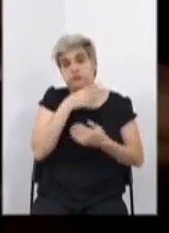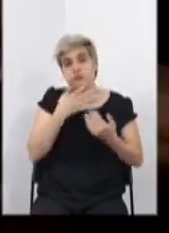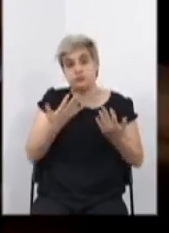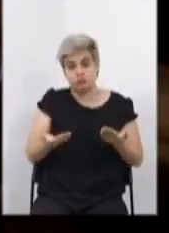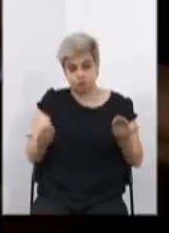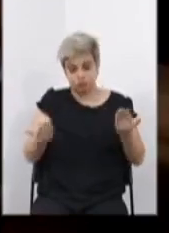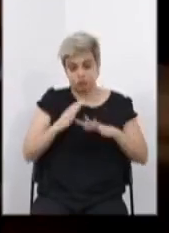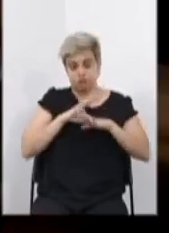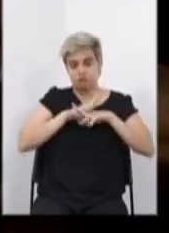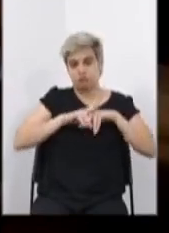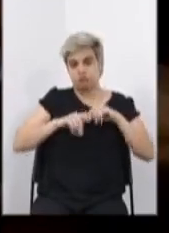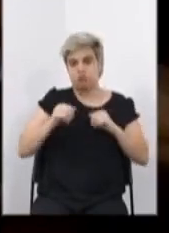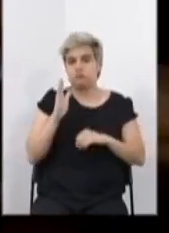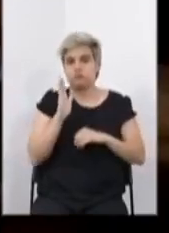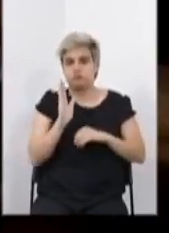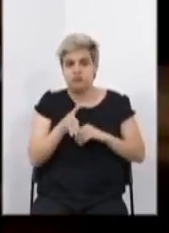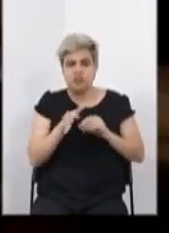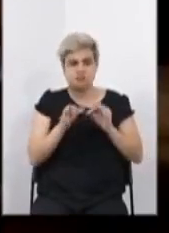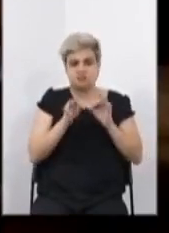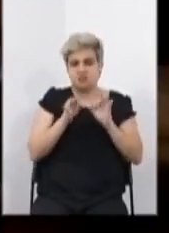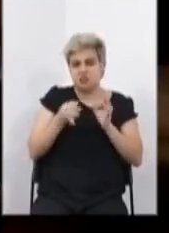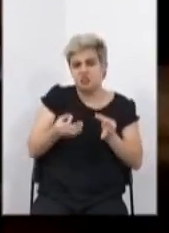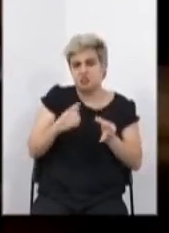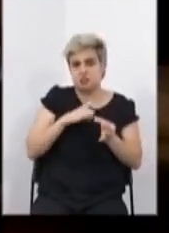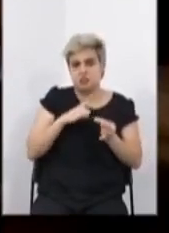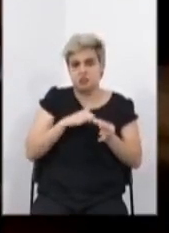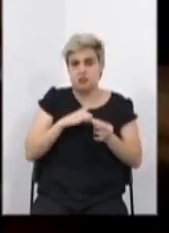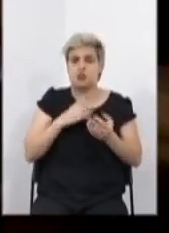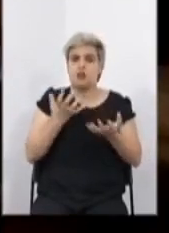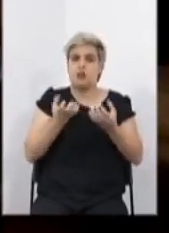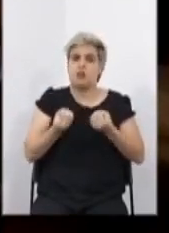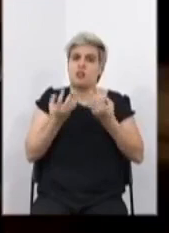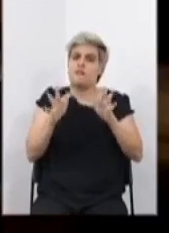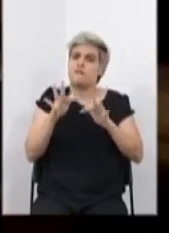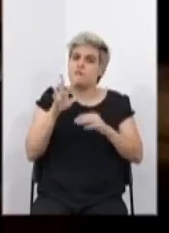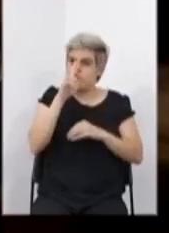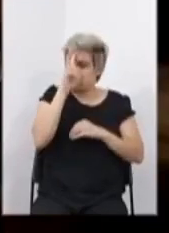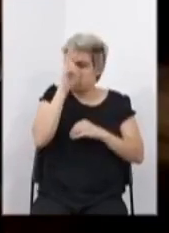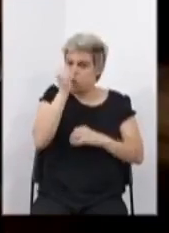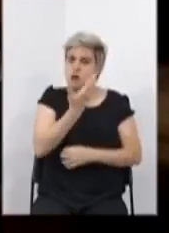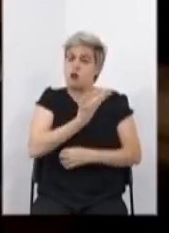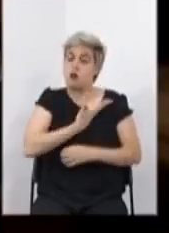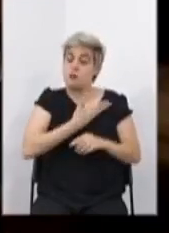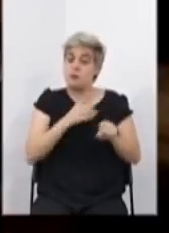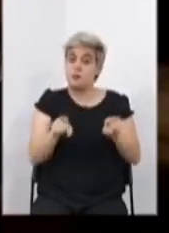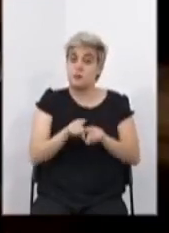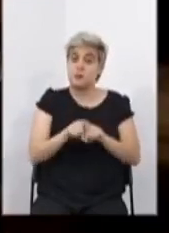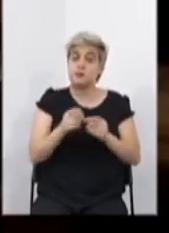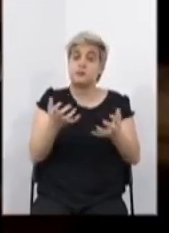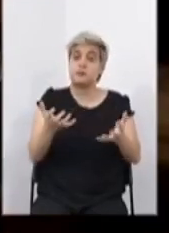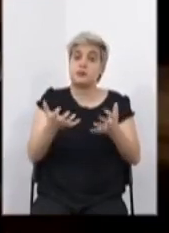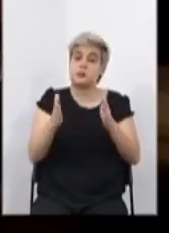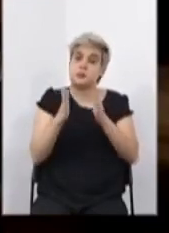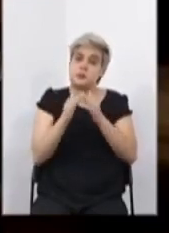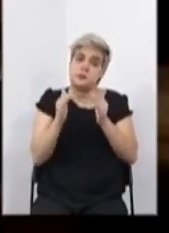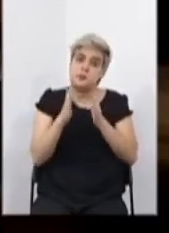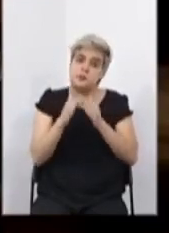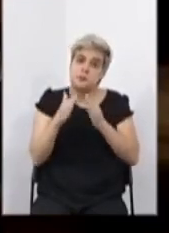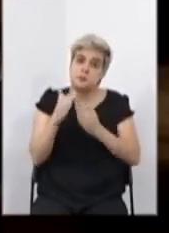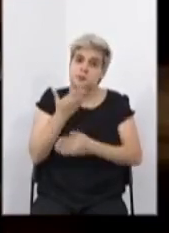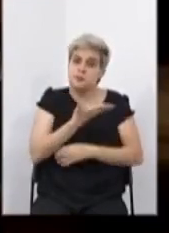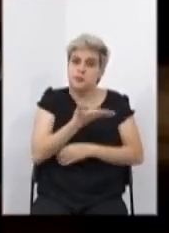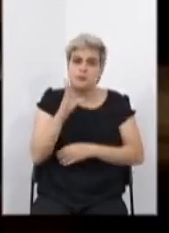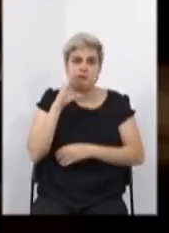curado, são detalhes mínimos, desejo muita força aos colegas, e no mesmo tempo, eu quero aí pedir aos